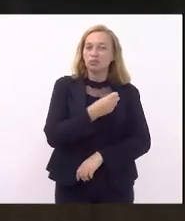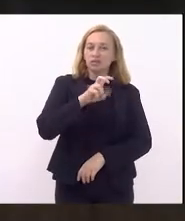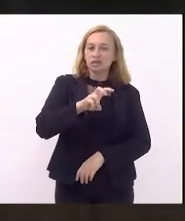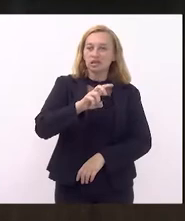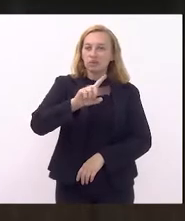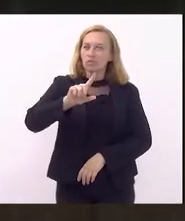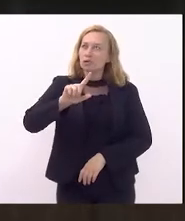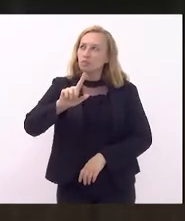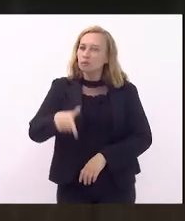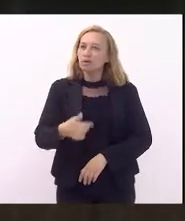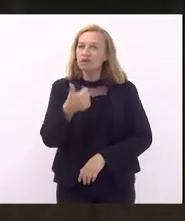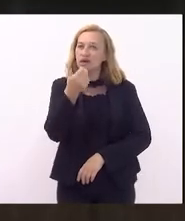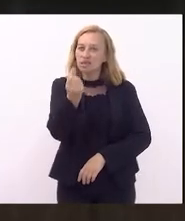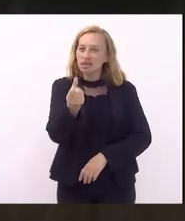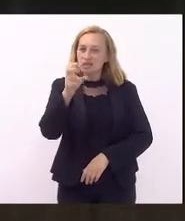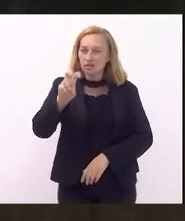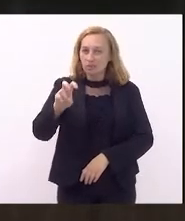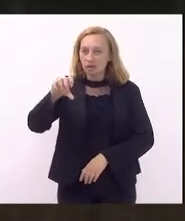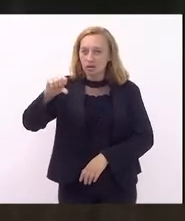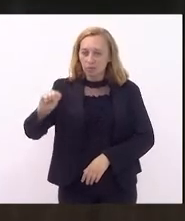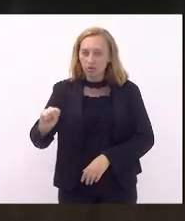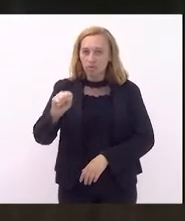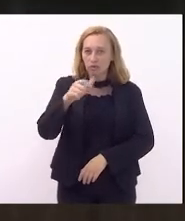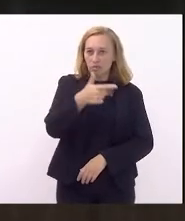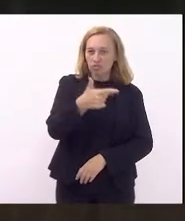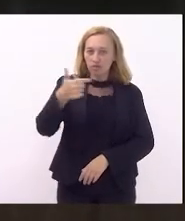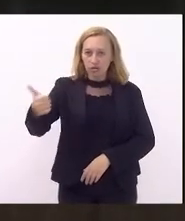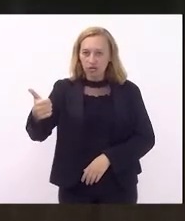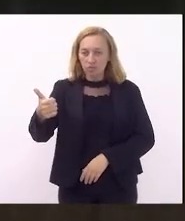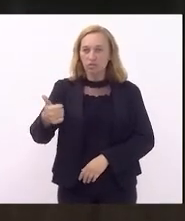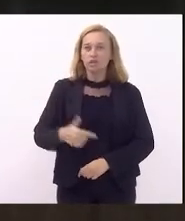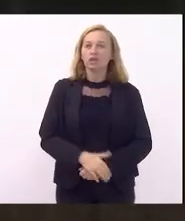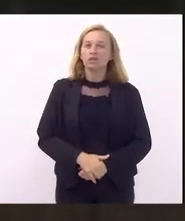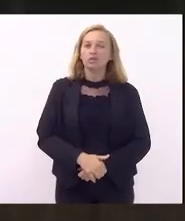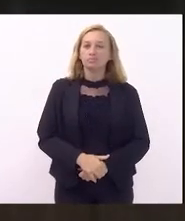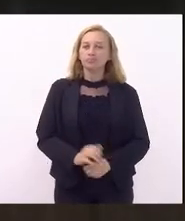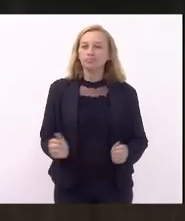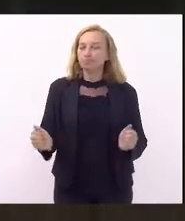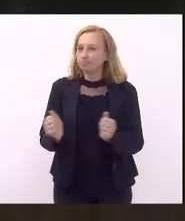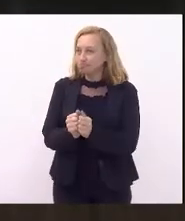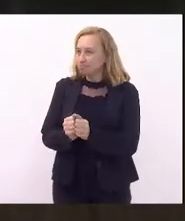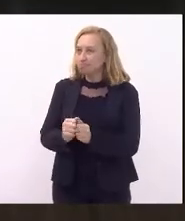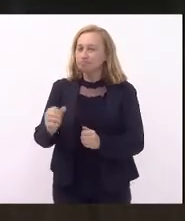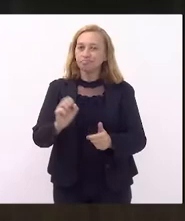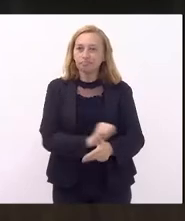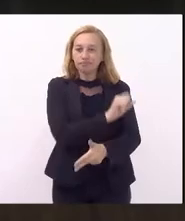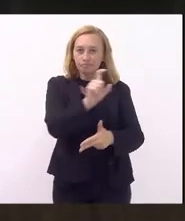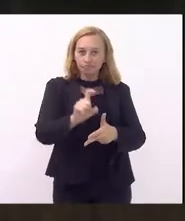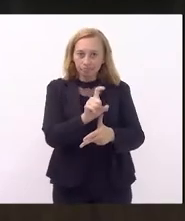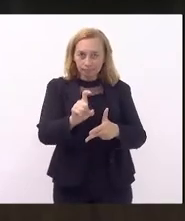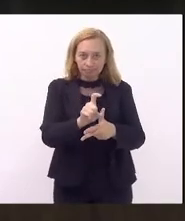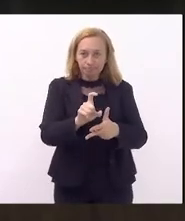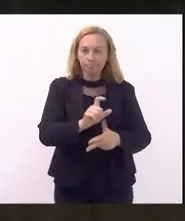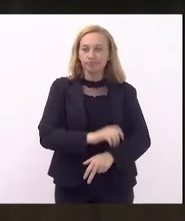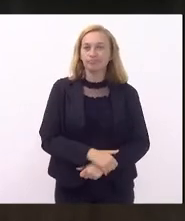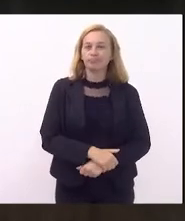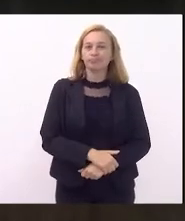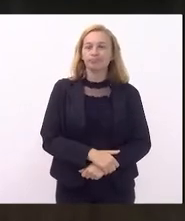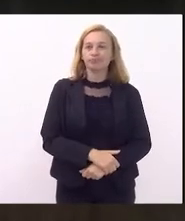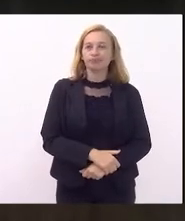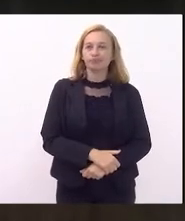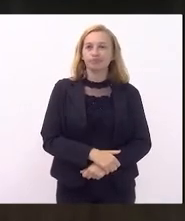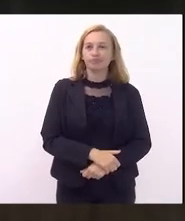.658, 2022, de autoria conjunta do Poder Executivo e da